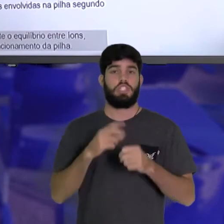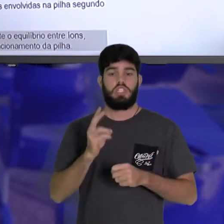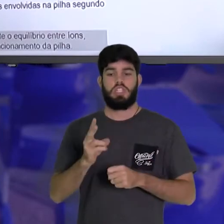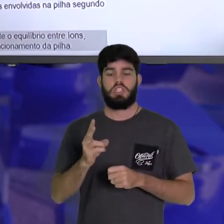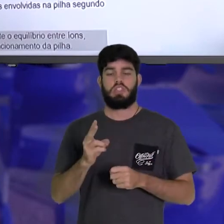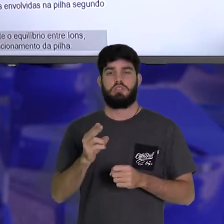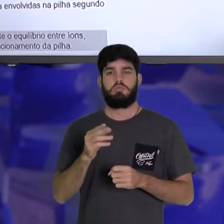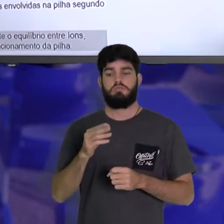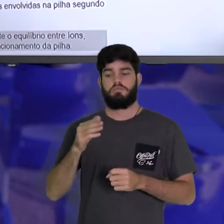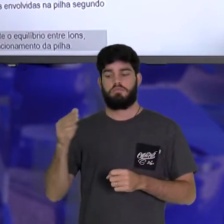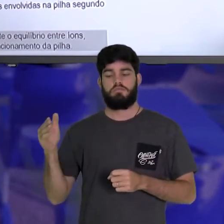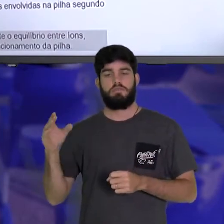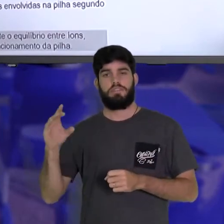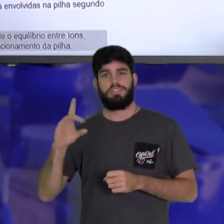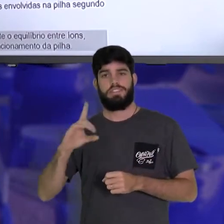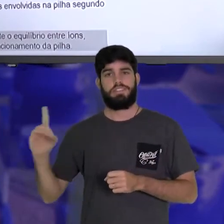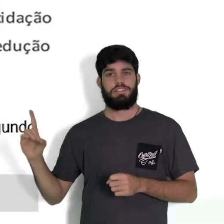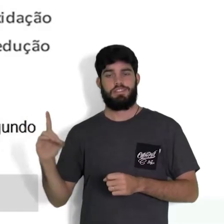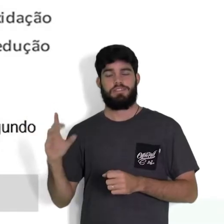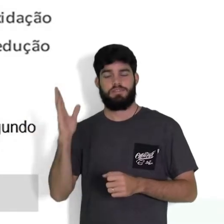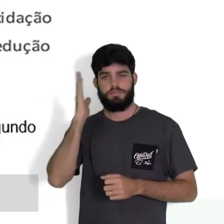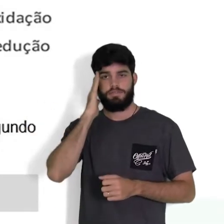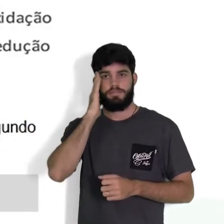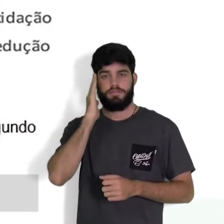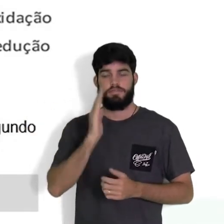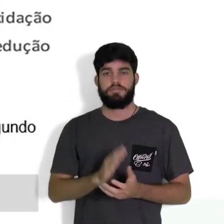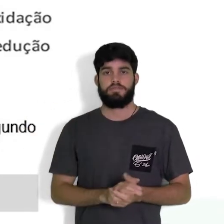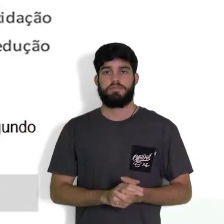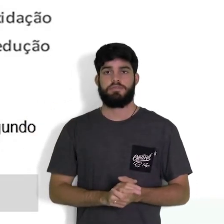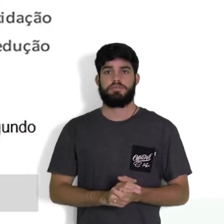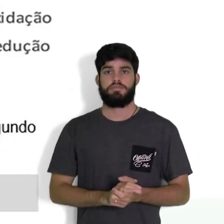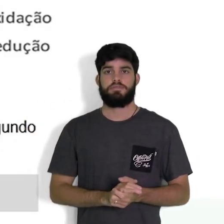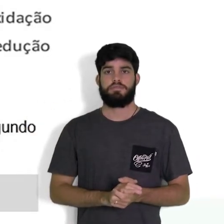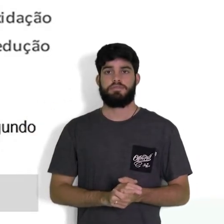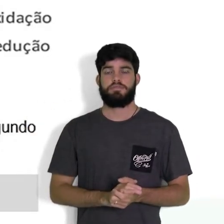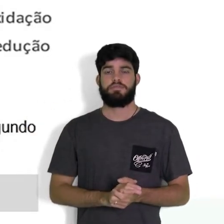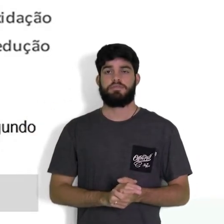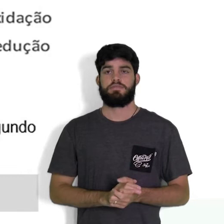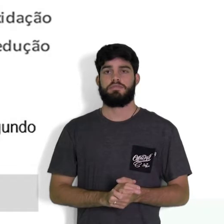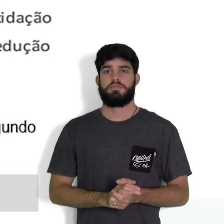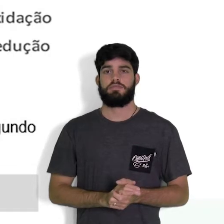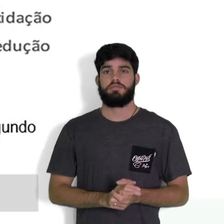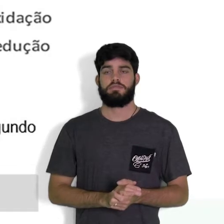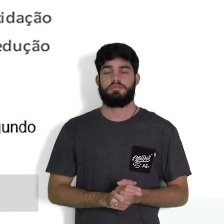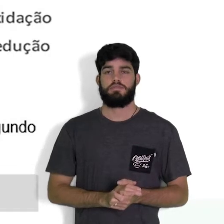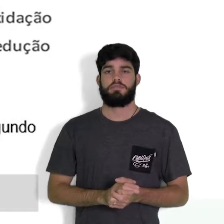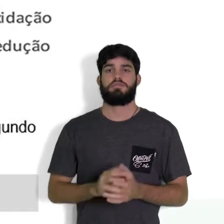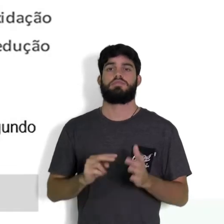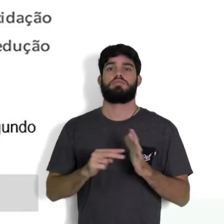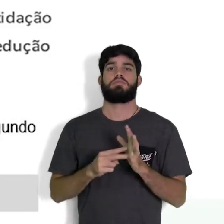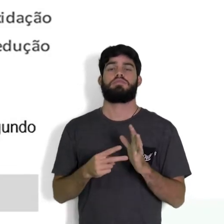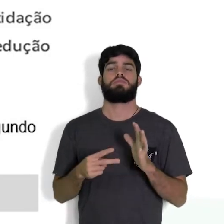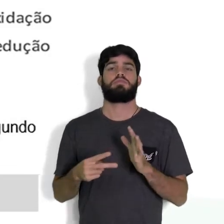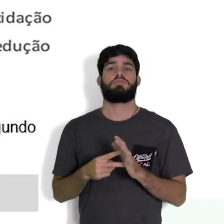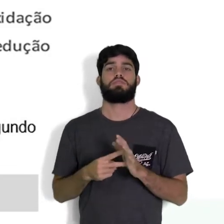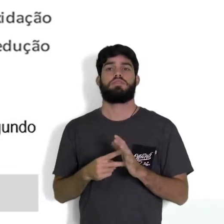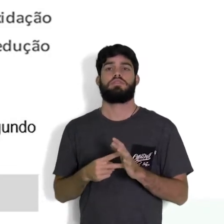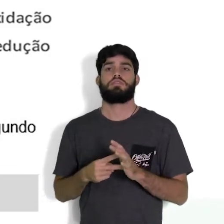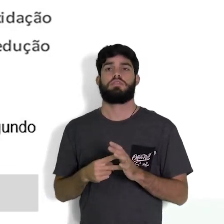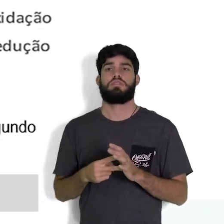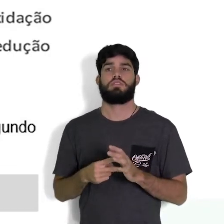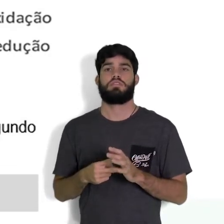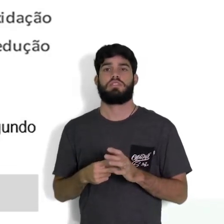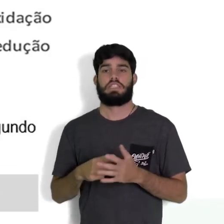o elétron, olha a seta, é representado do lado direito, significa dizer que ele está